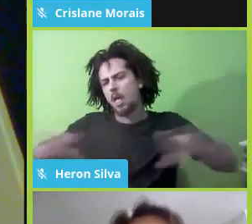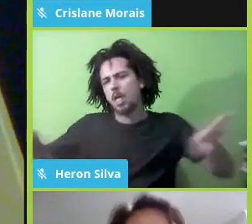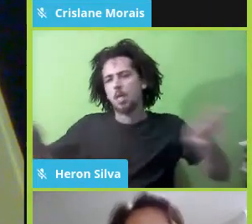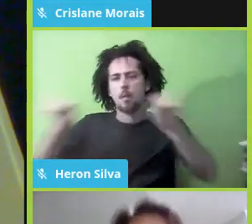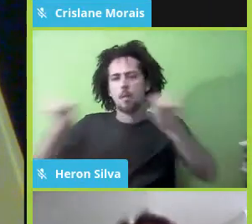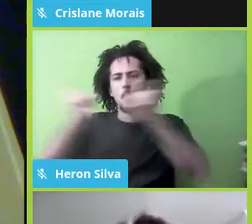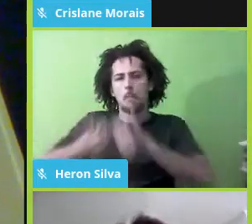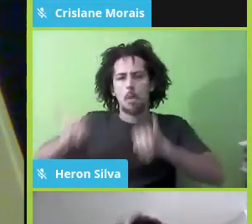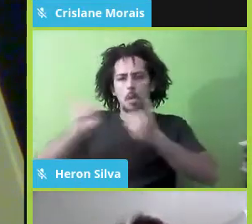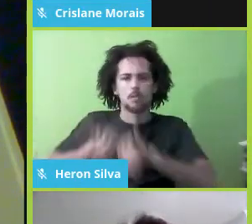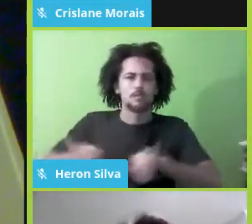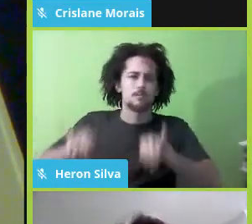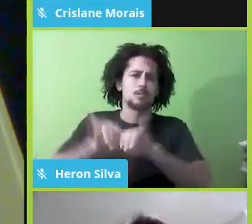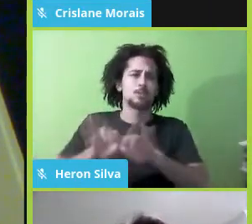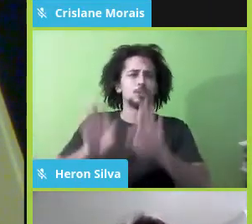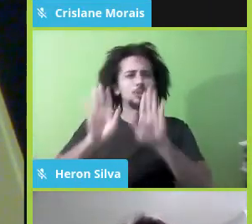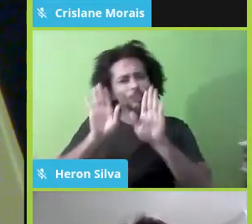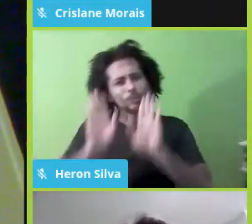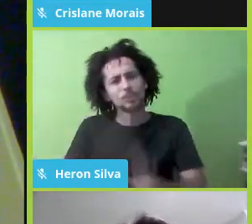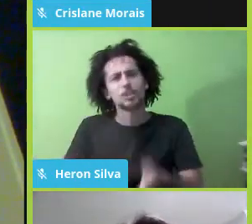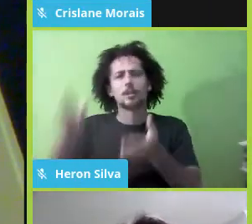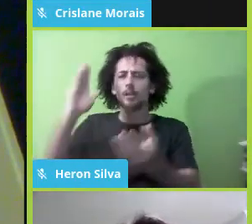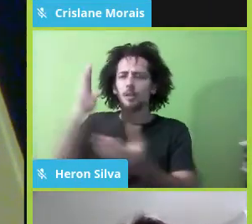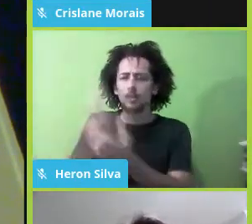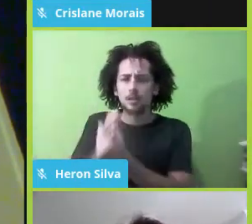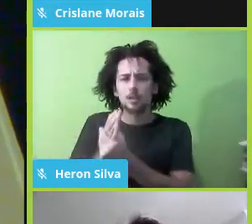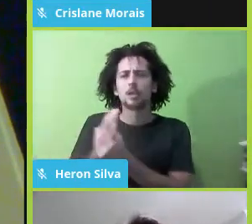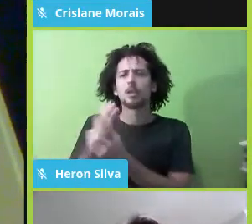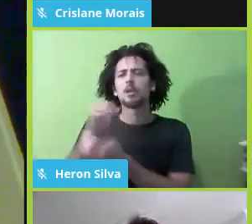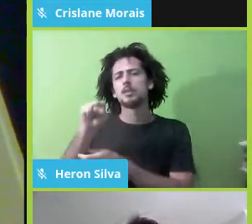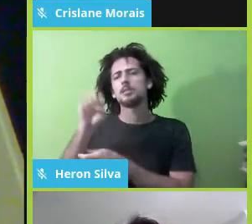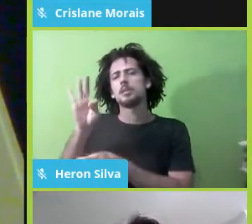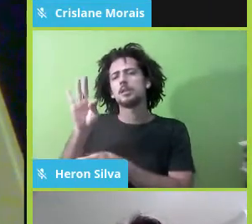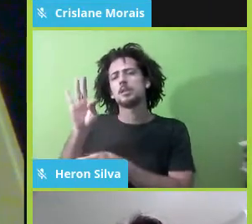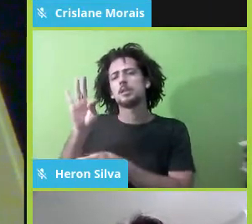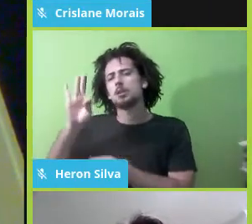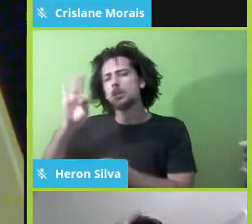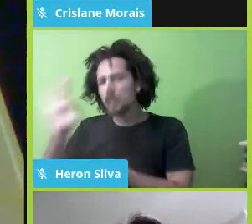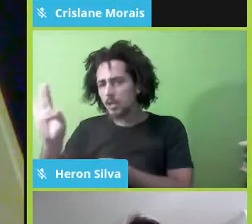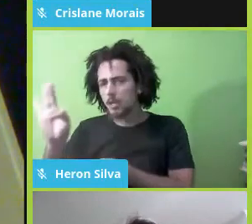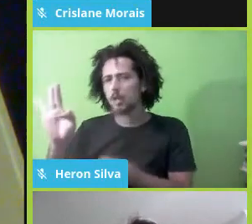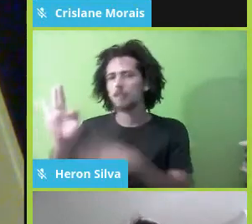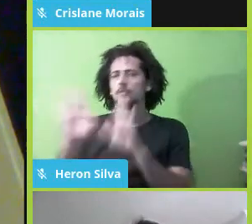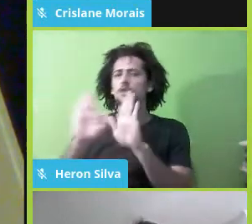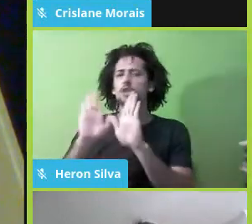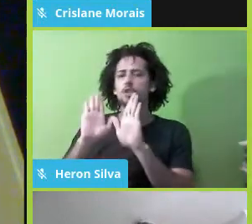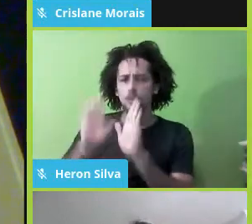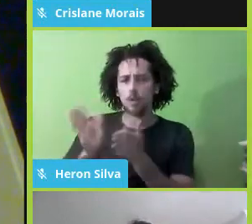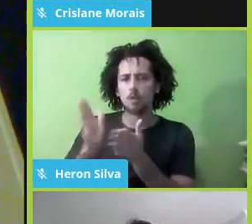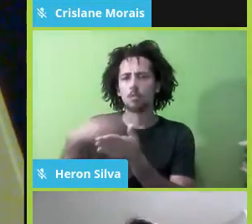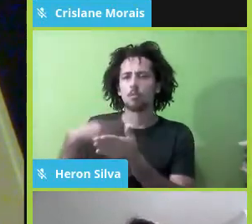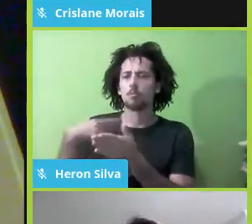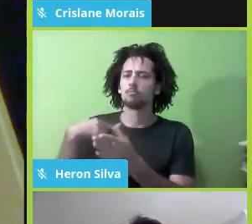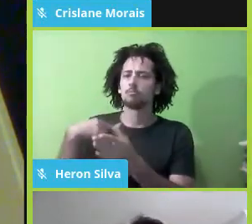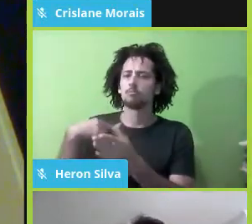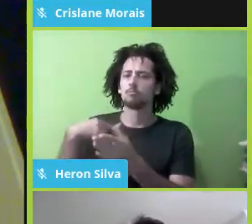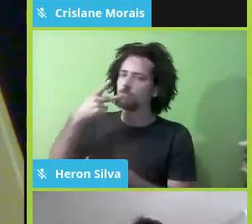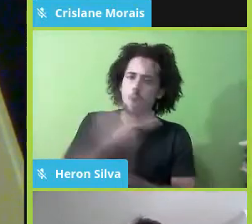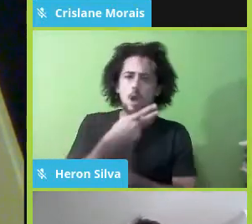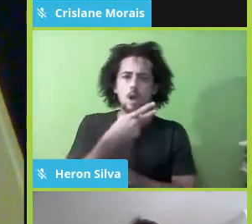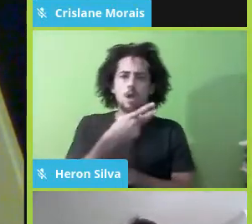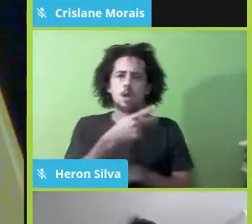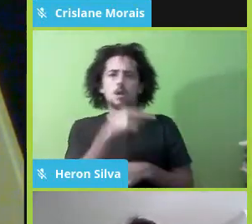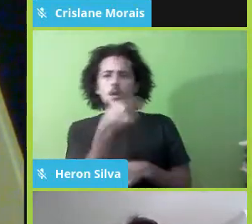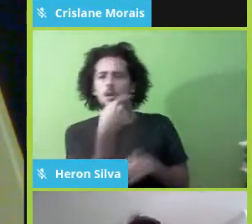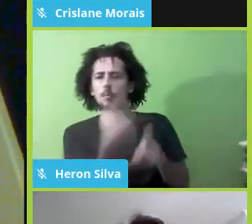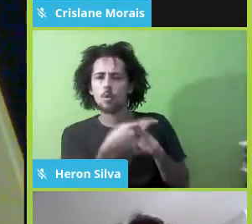já entramos com uma queixa crime contra ele no STF, porque, é, ele foi interpelado por nós, é, porque chamou a Uni de